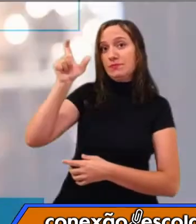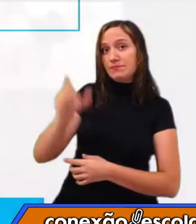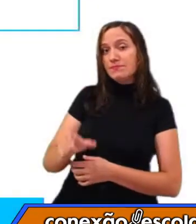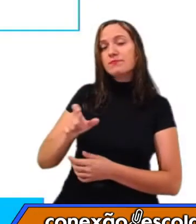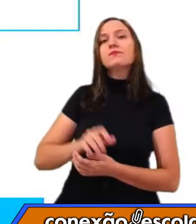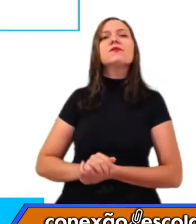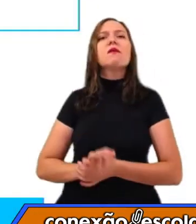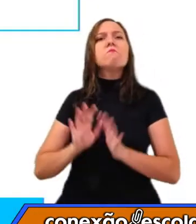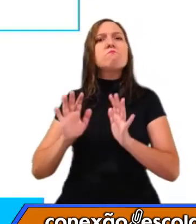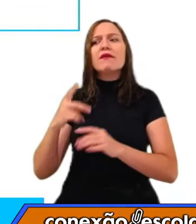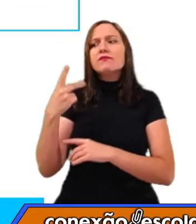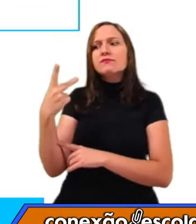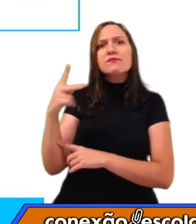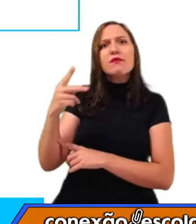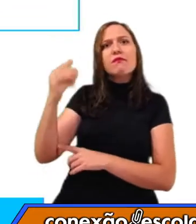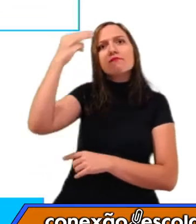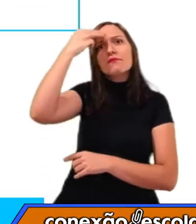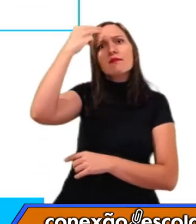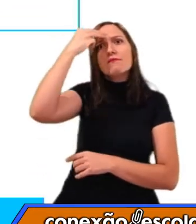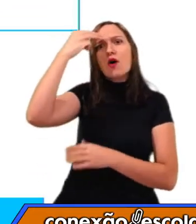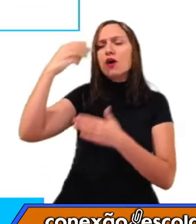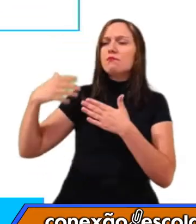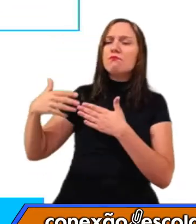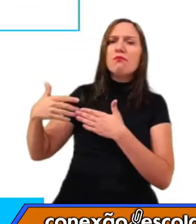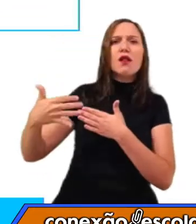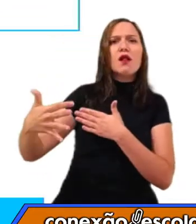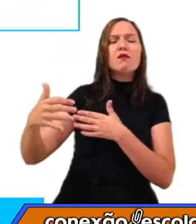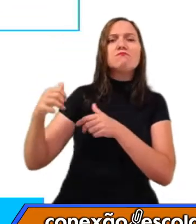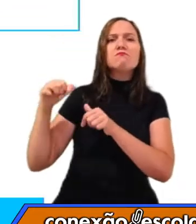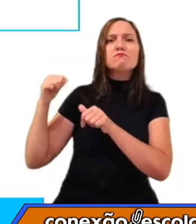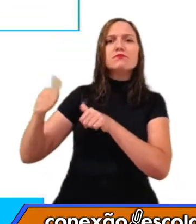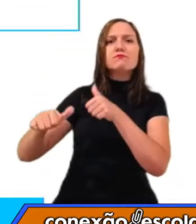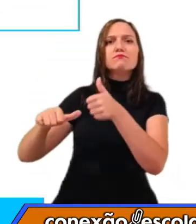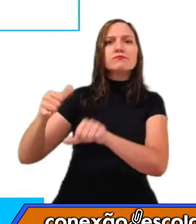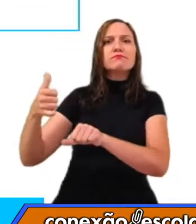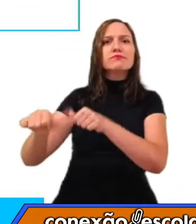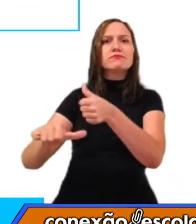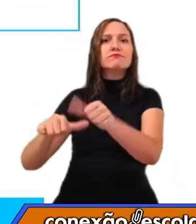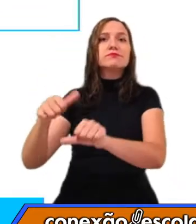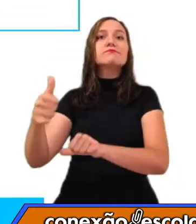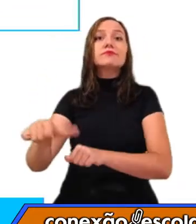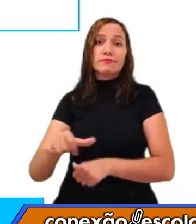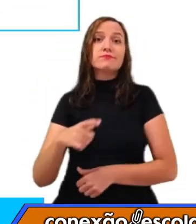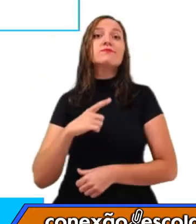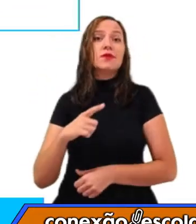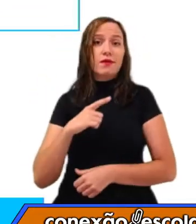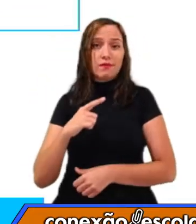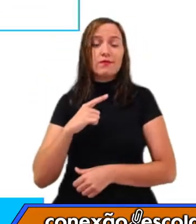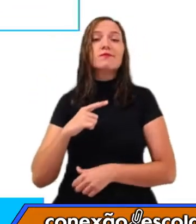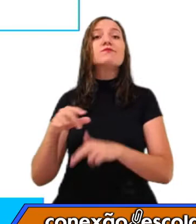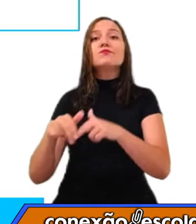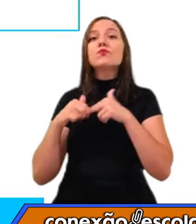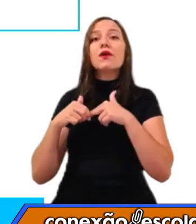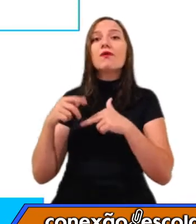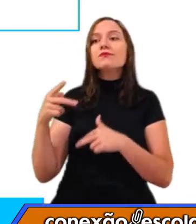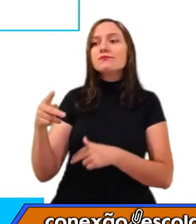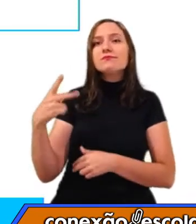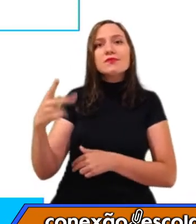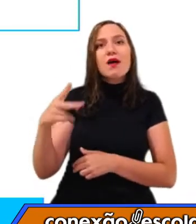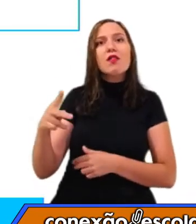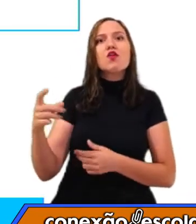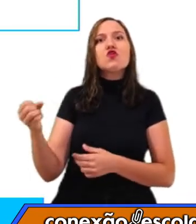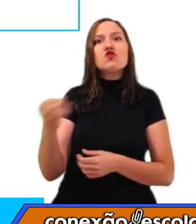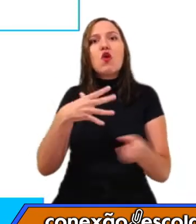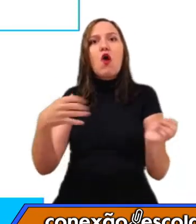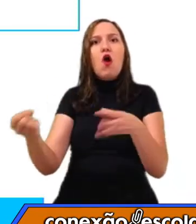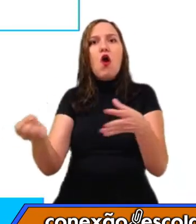Mas a memória sobre ele mudou, né? A memória sobre ele mudou a partir das novas reflexões